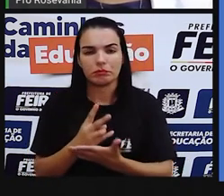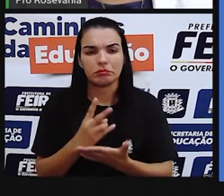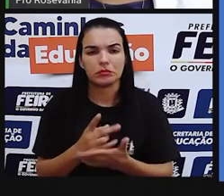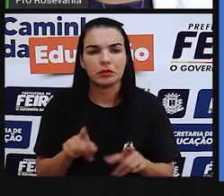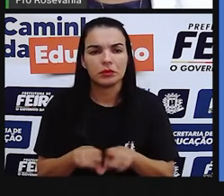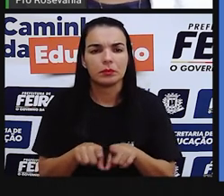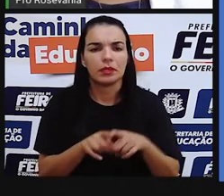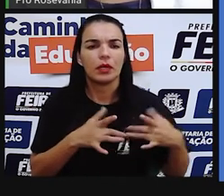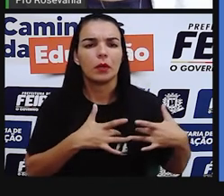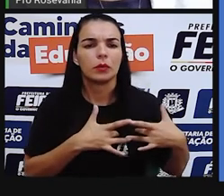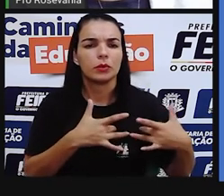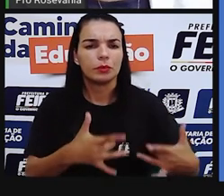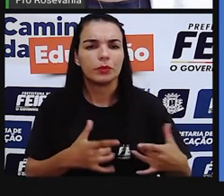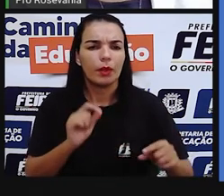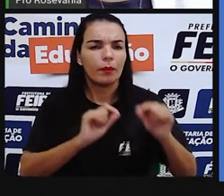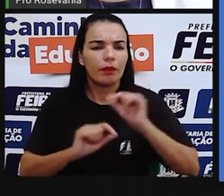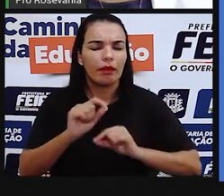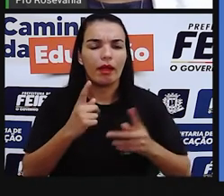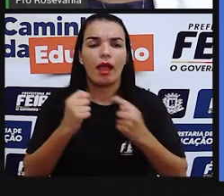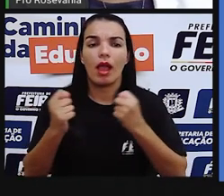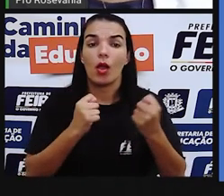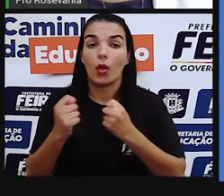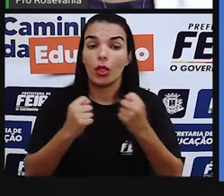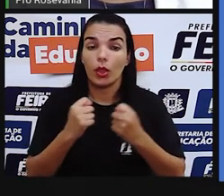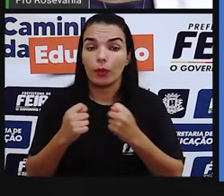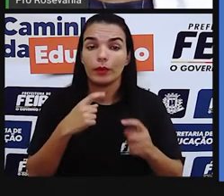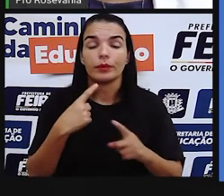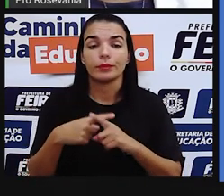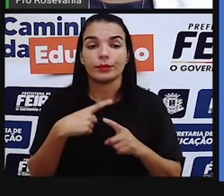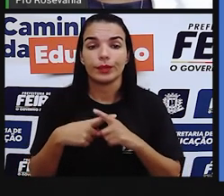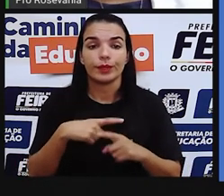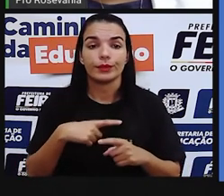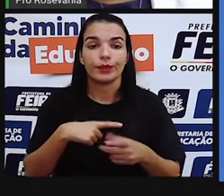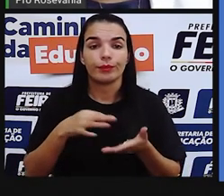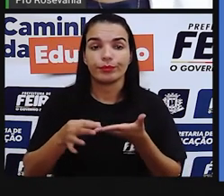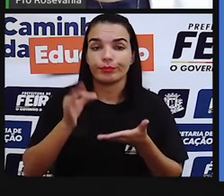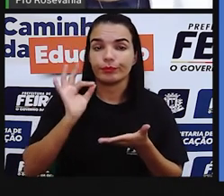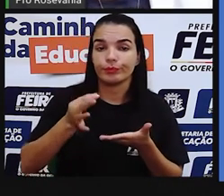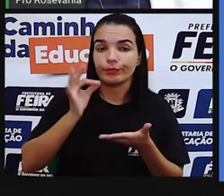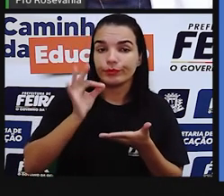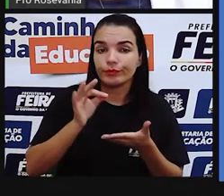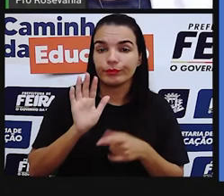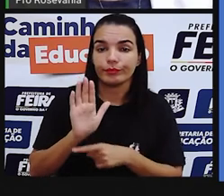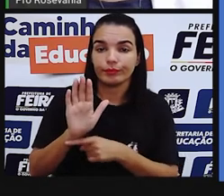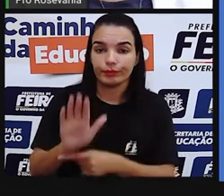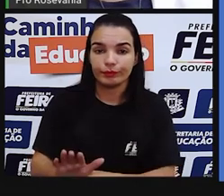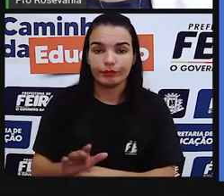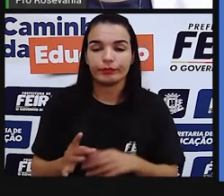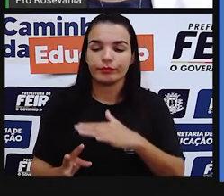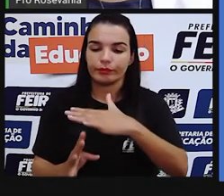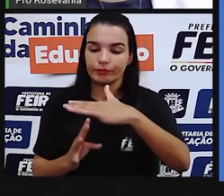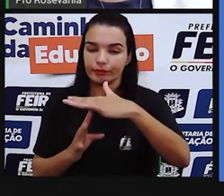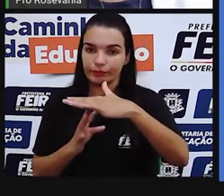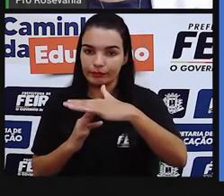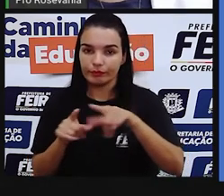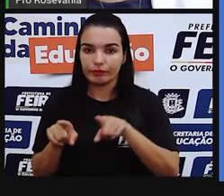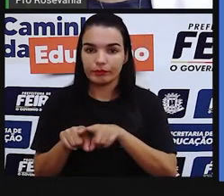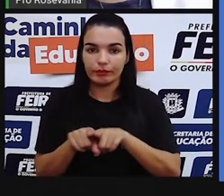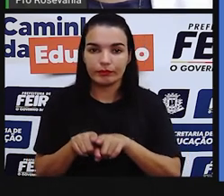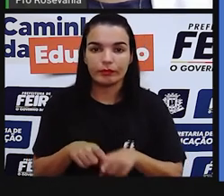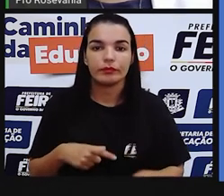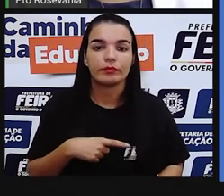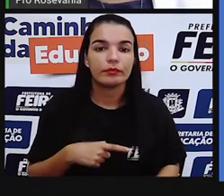para implantar esses produtos inclusive eles tiveram que fazer o movimento. E sem falar que a gente também não